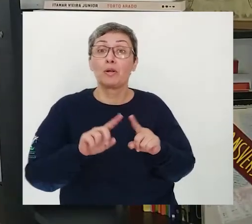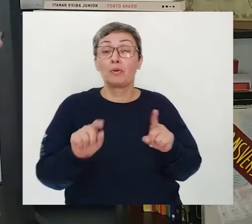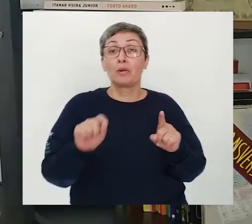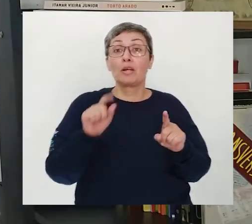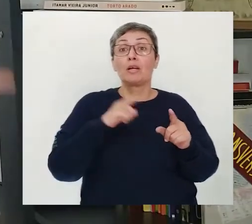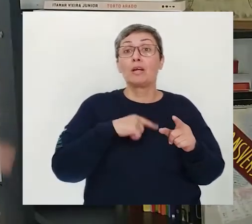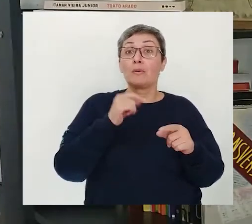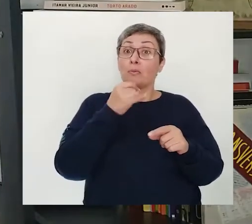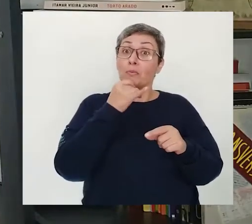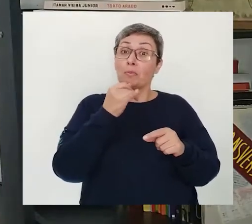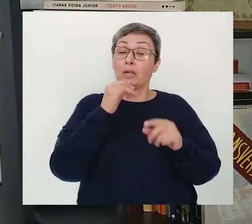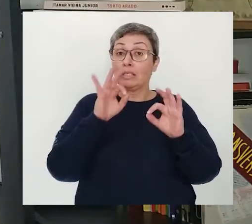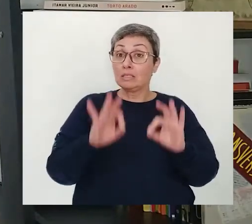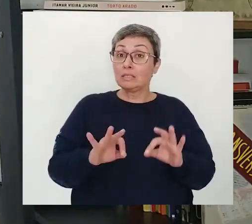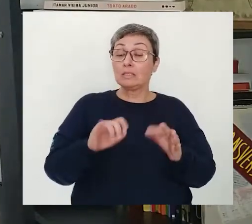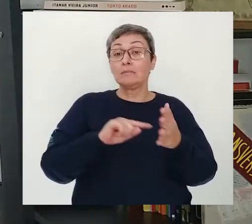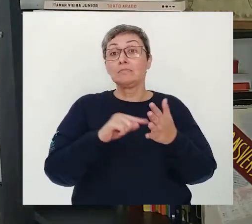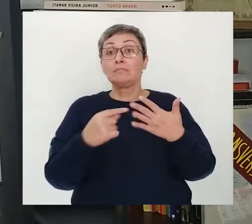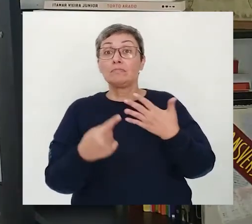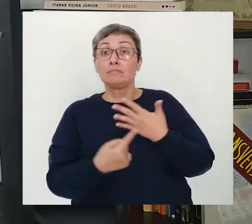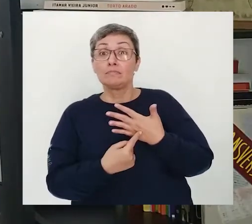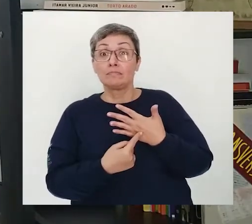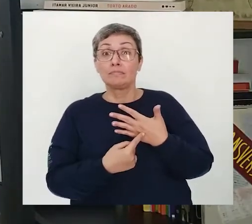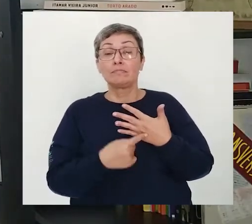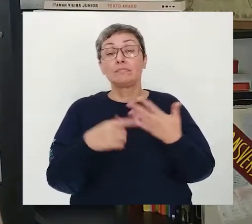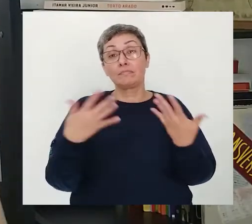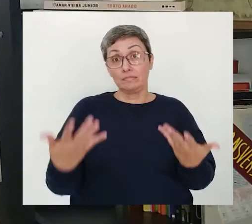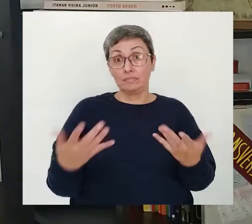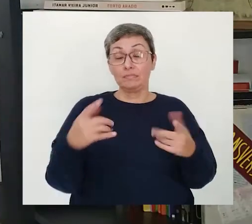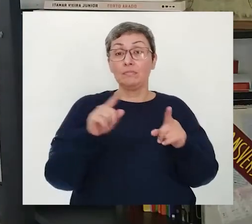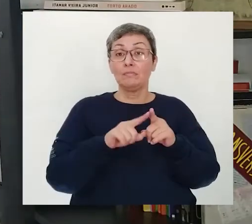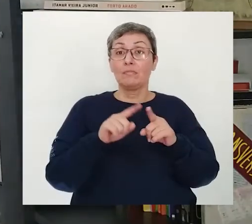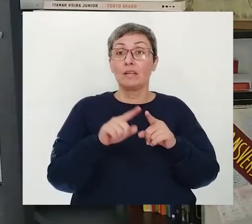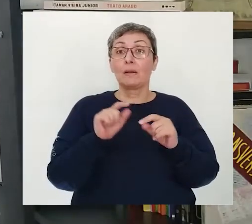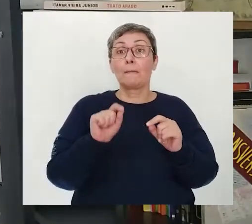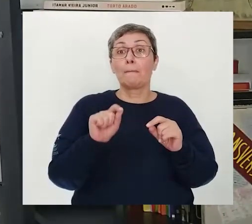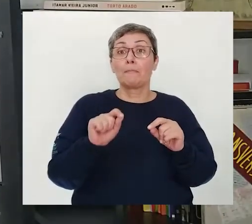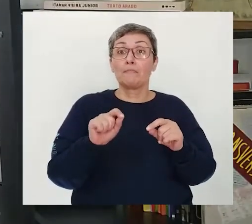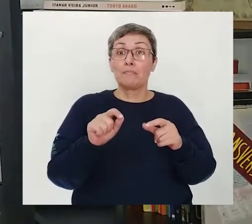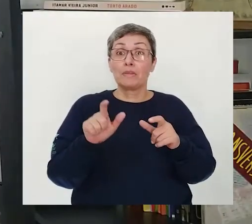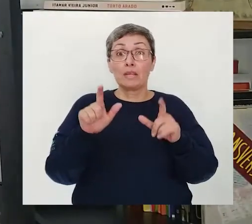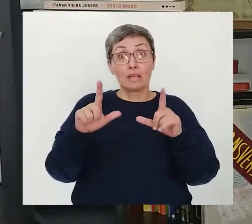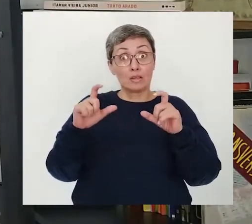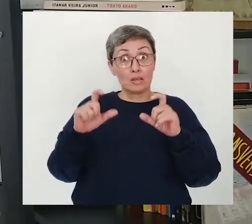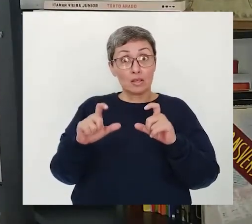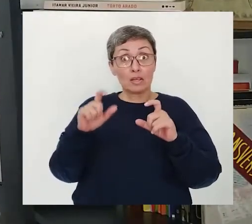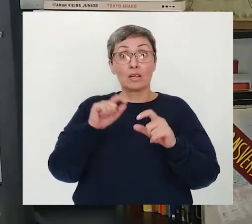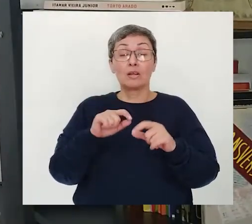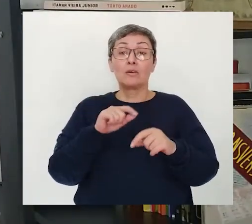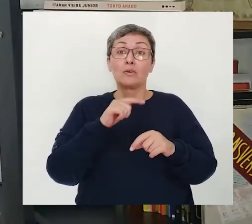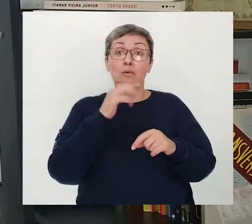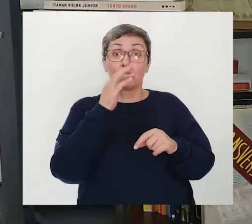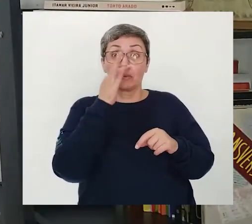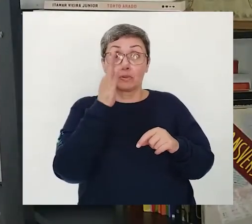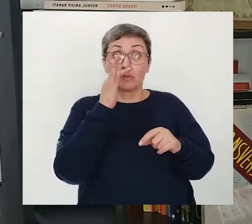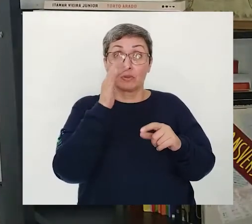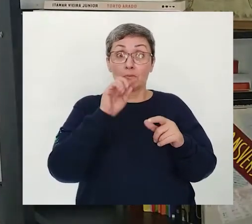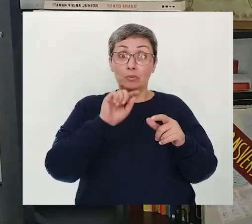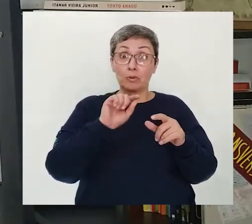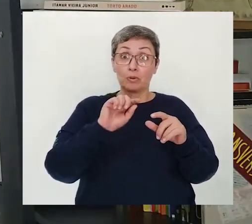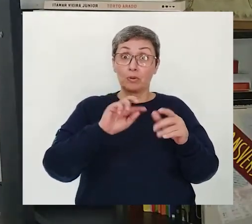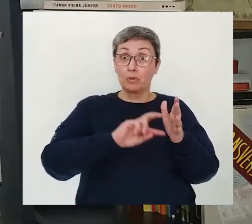Isso é um exemplo de uma metáfora A figura do beija-flor Está transferindo o